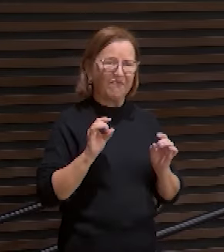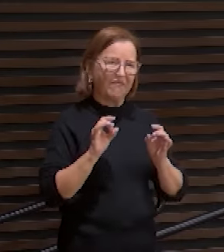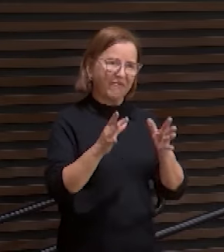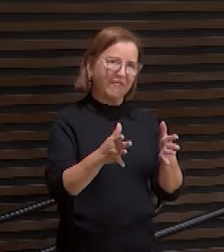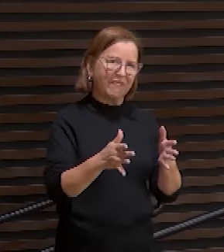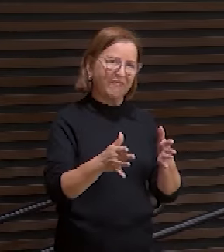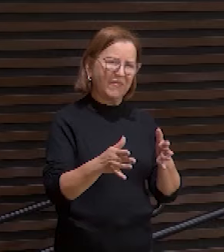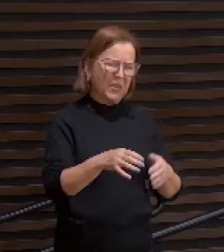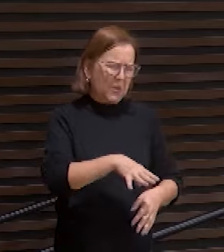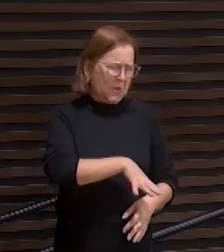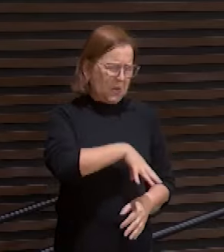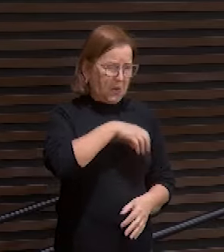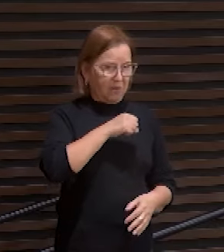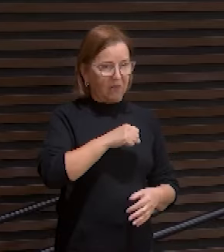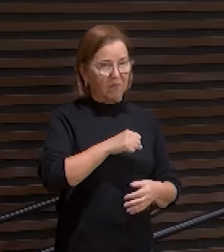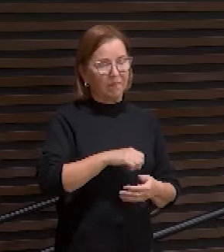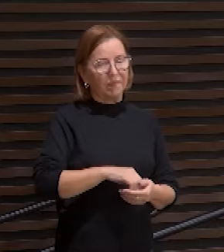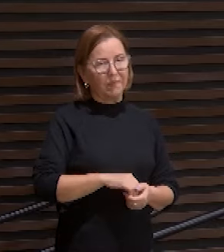ódio